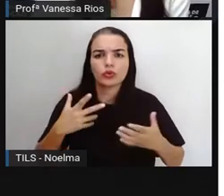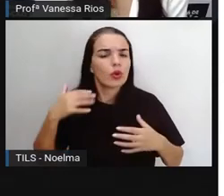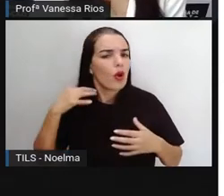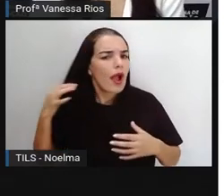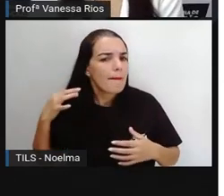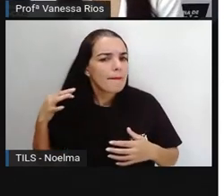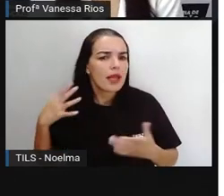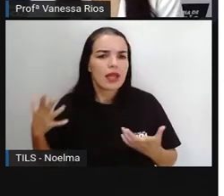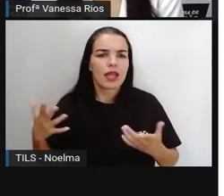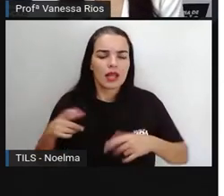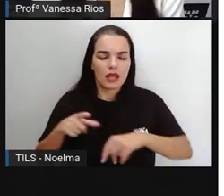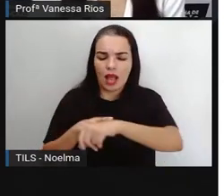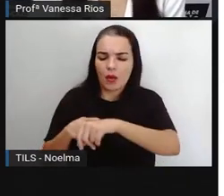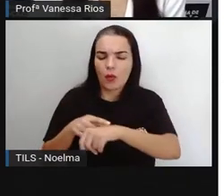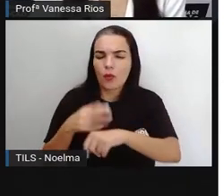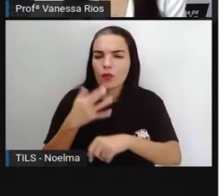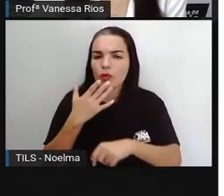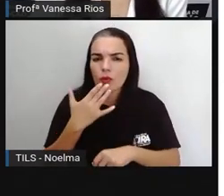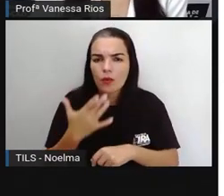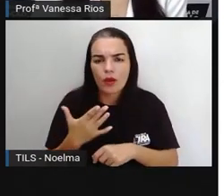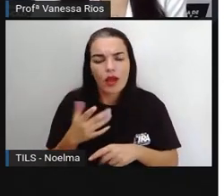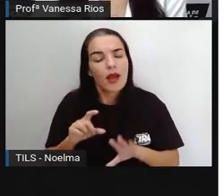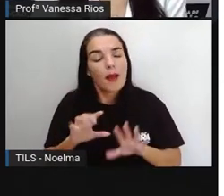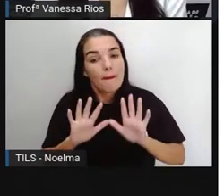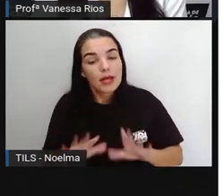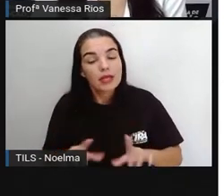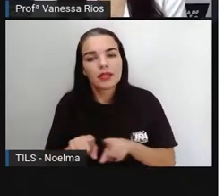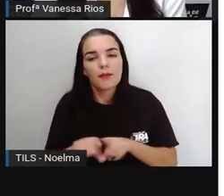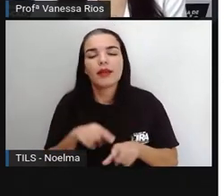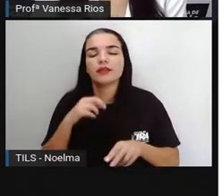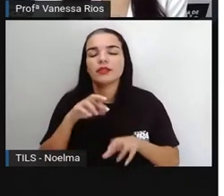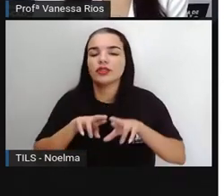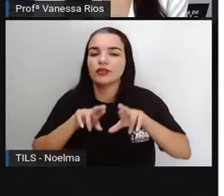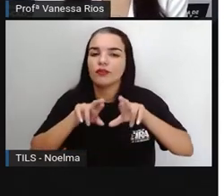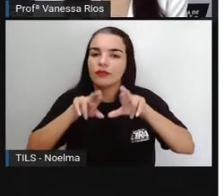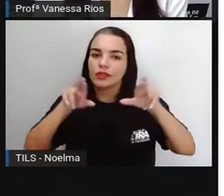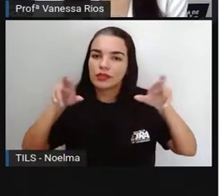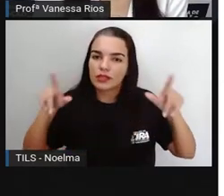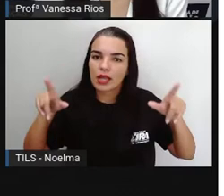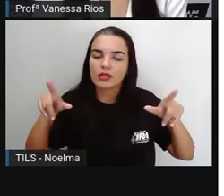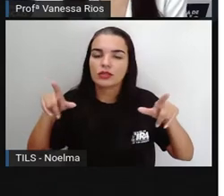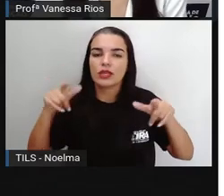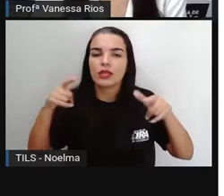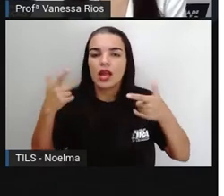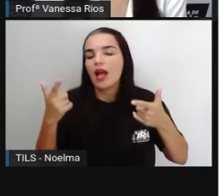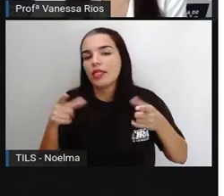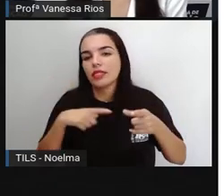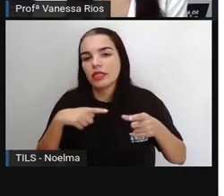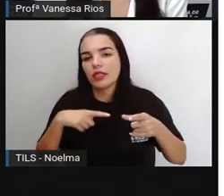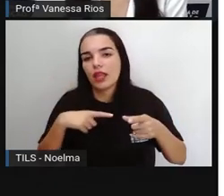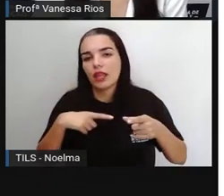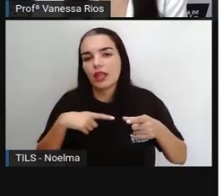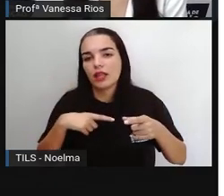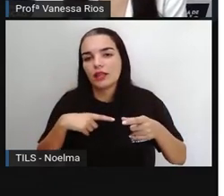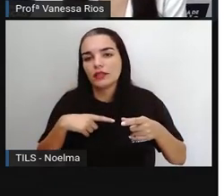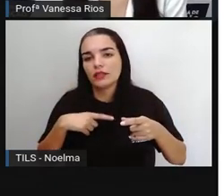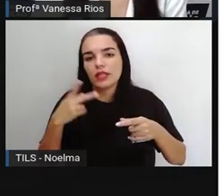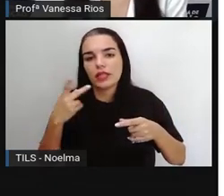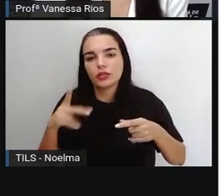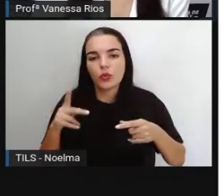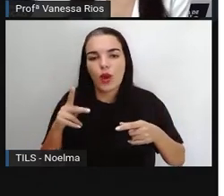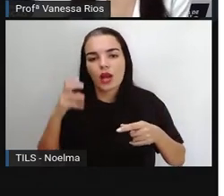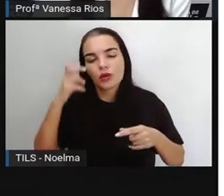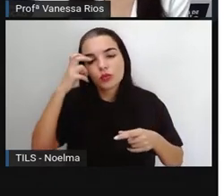cabelo, da cor da pele, mas principalmente da diversidade em relação aos costumes, né? Que estão aí incluindo